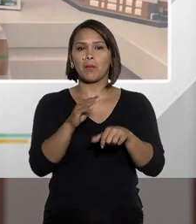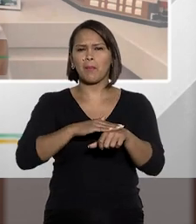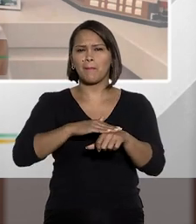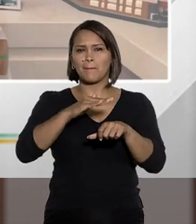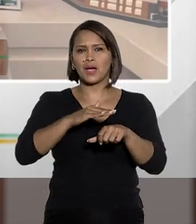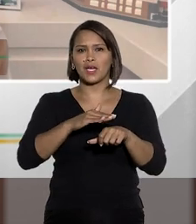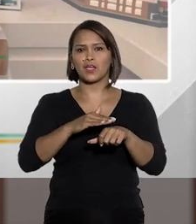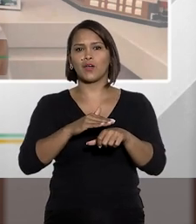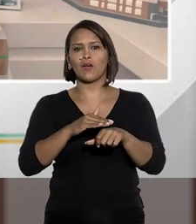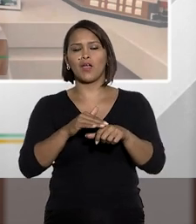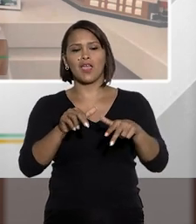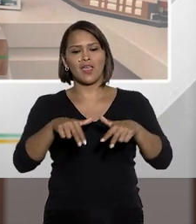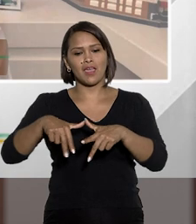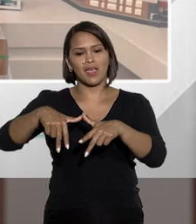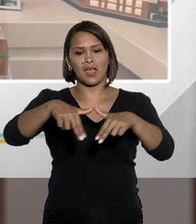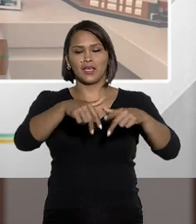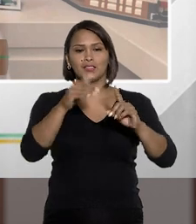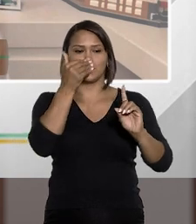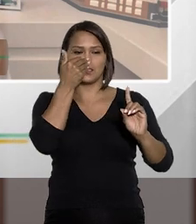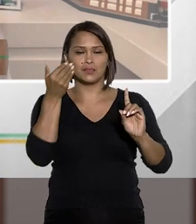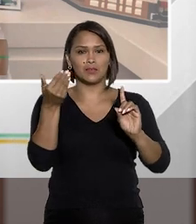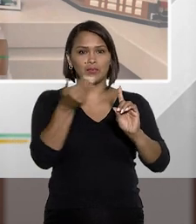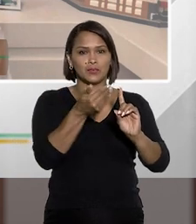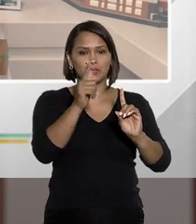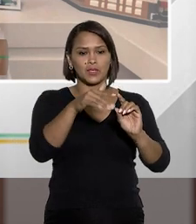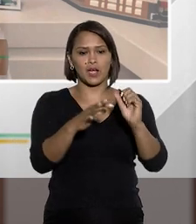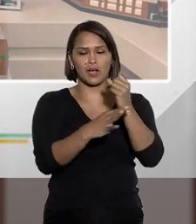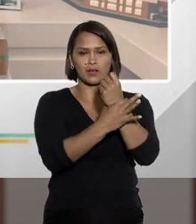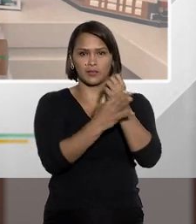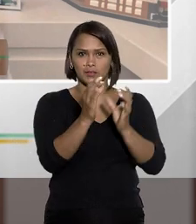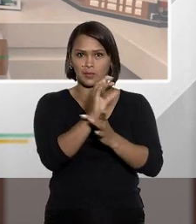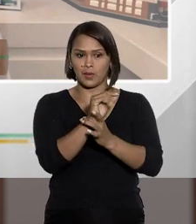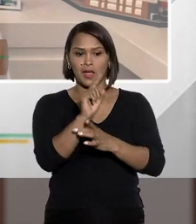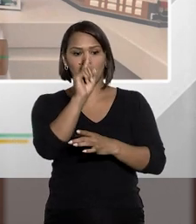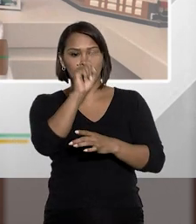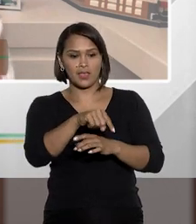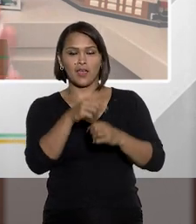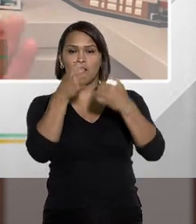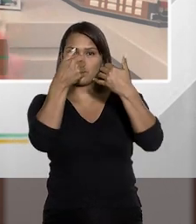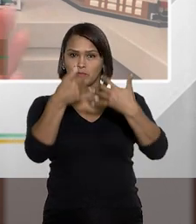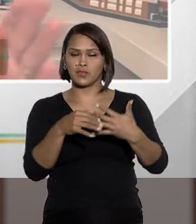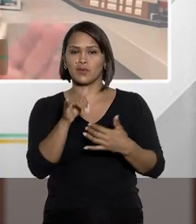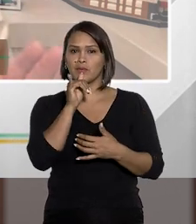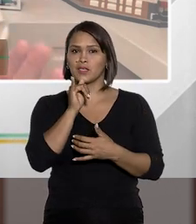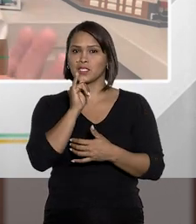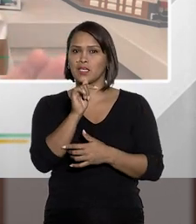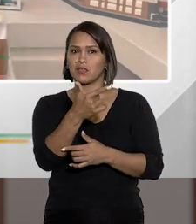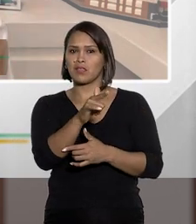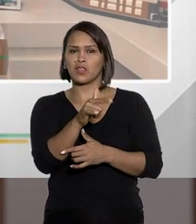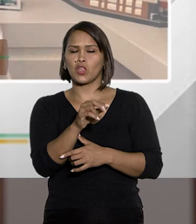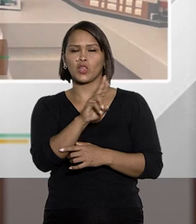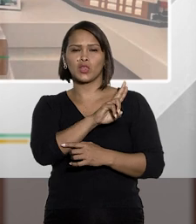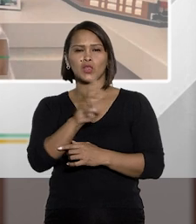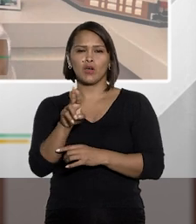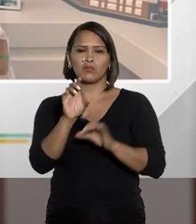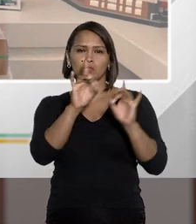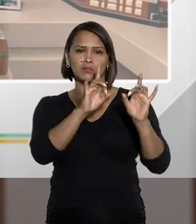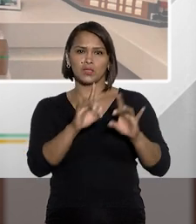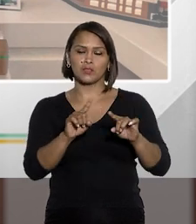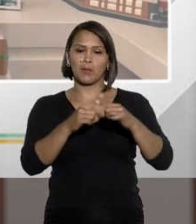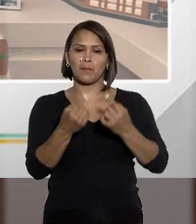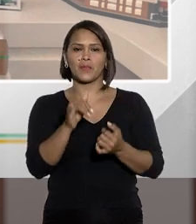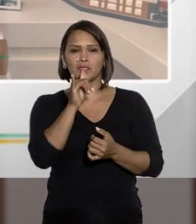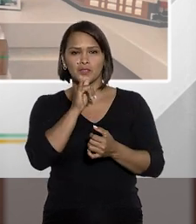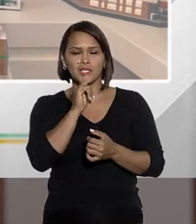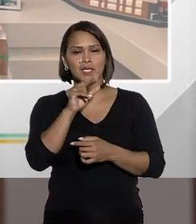problema em si é a exibição do indivíduo algemado. E aí eu vou citar aqui um exemplo, não gosto de citar nomes